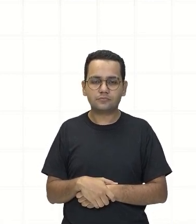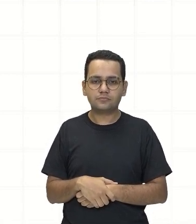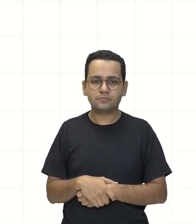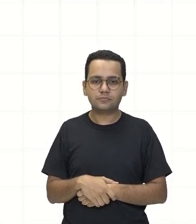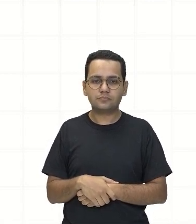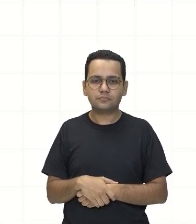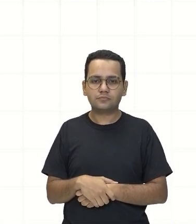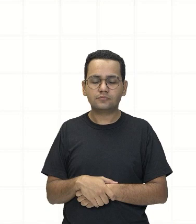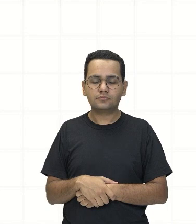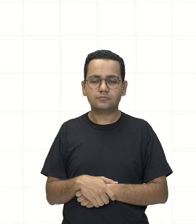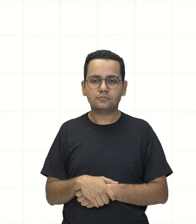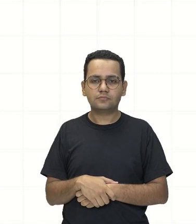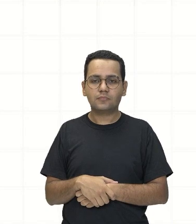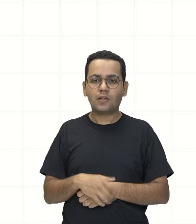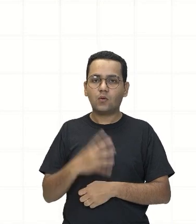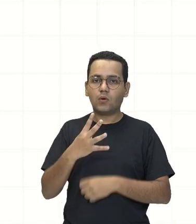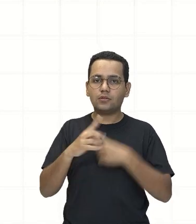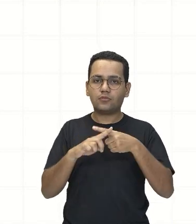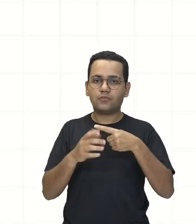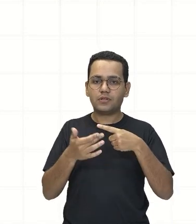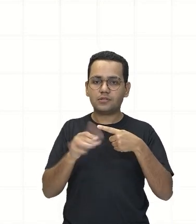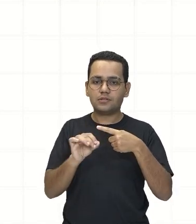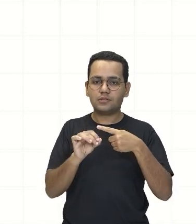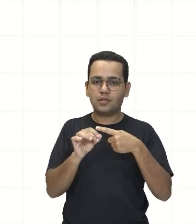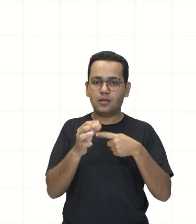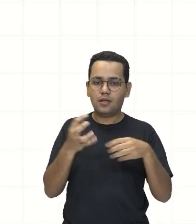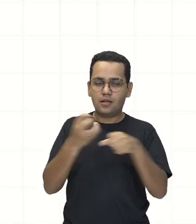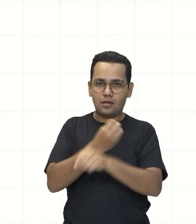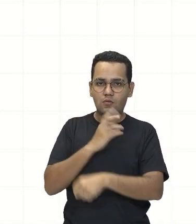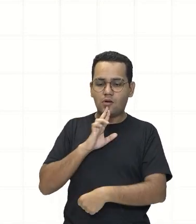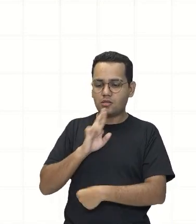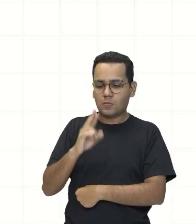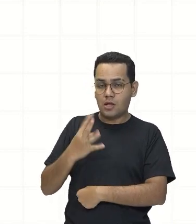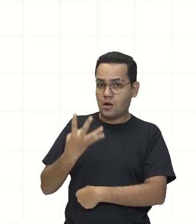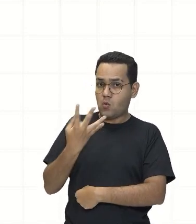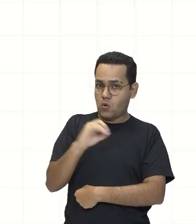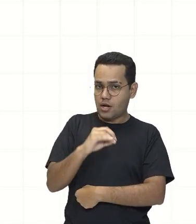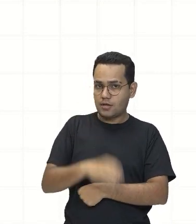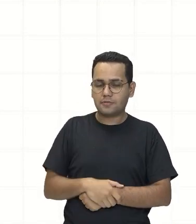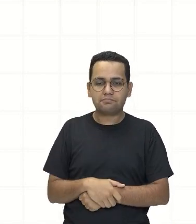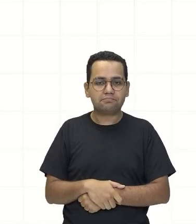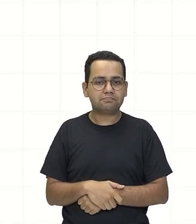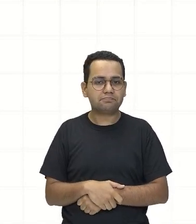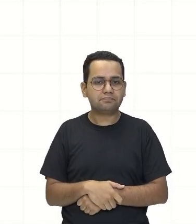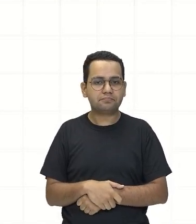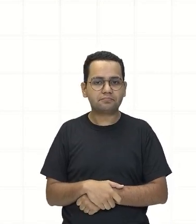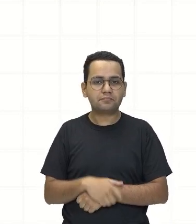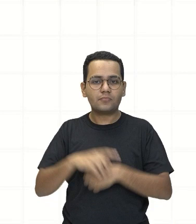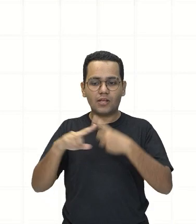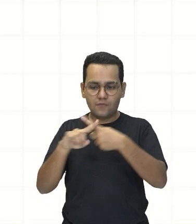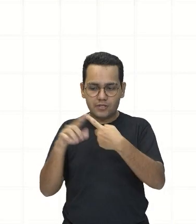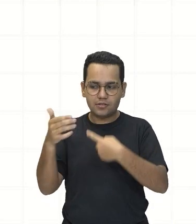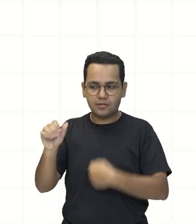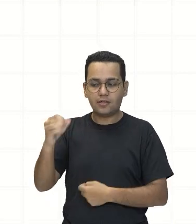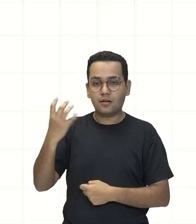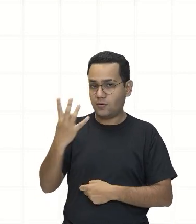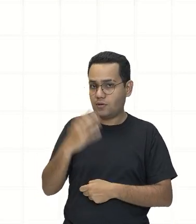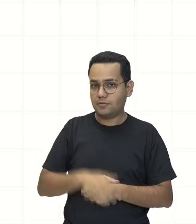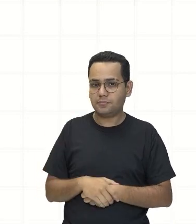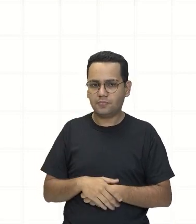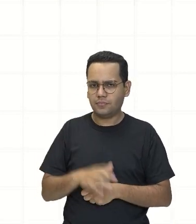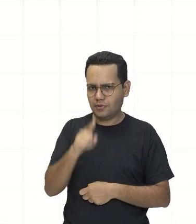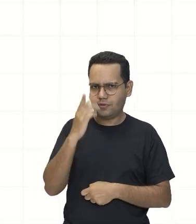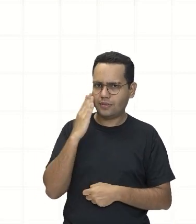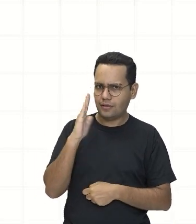por 10 Vai dar o quê? Vai dar esses 40 E aí, Somente vezes 10 elevado a